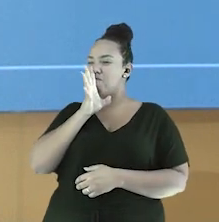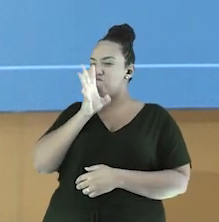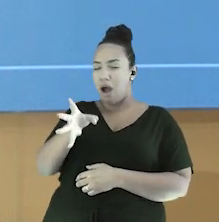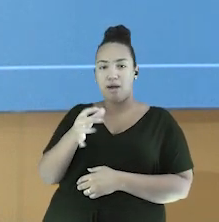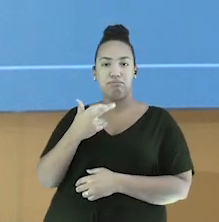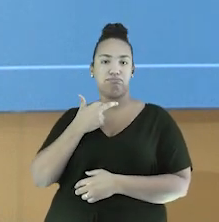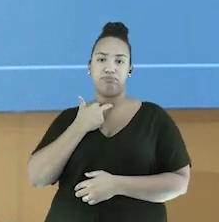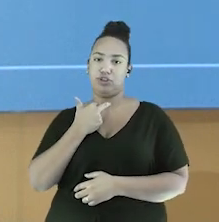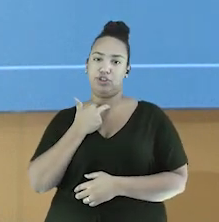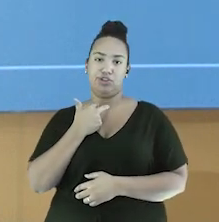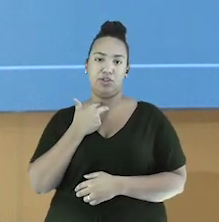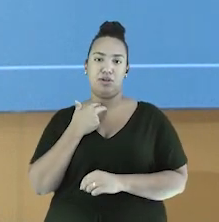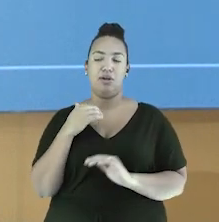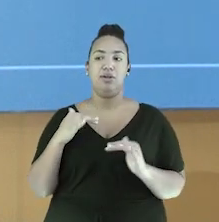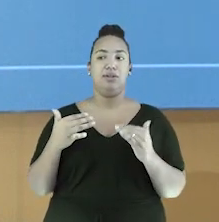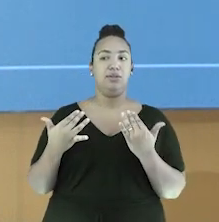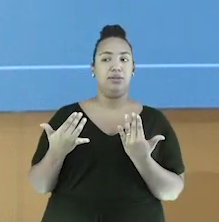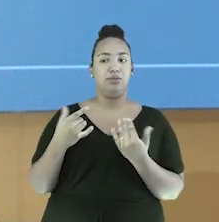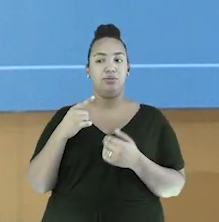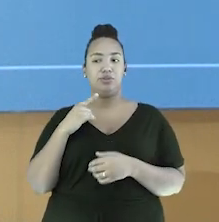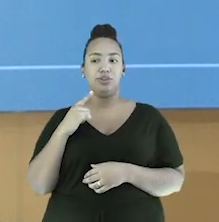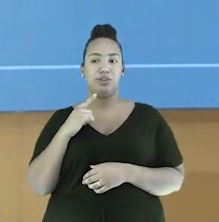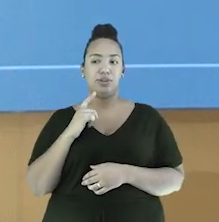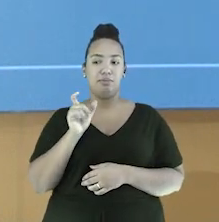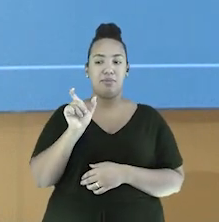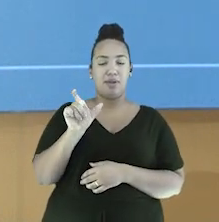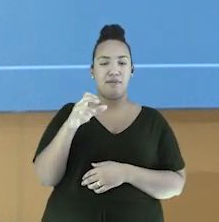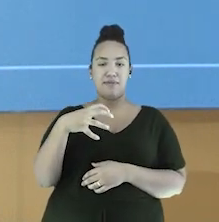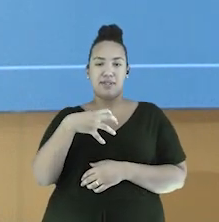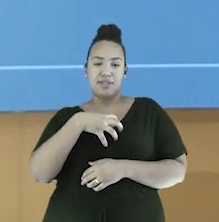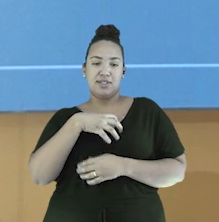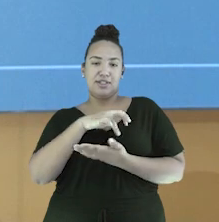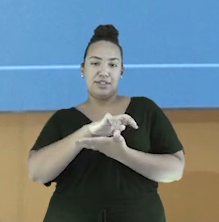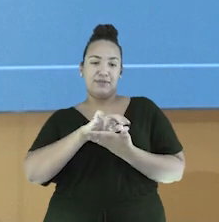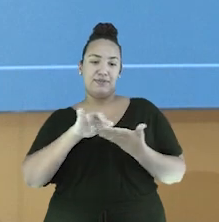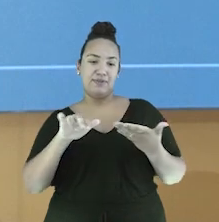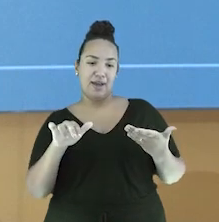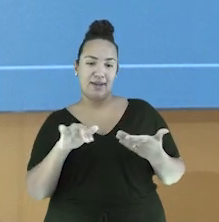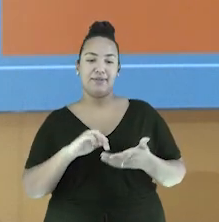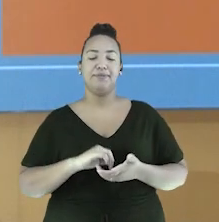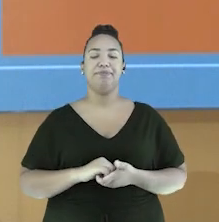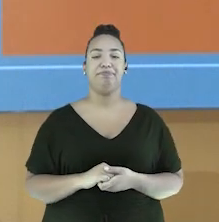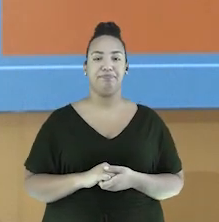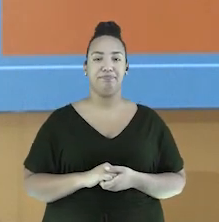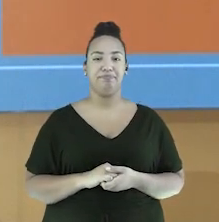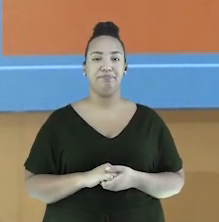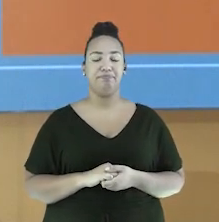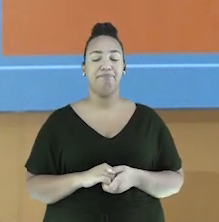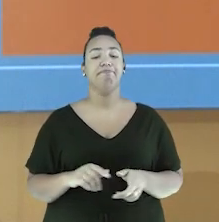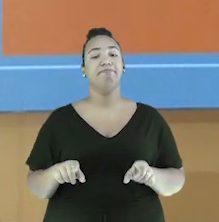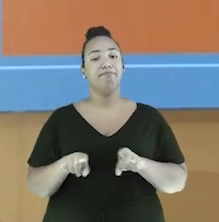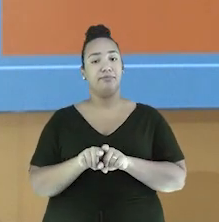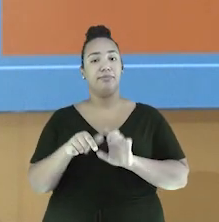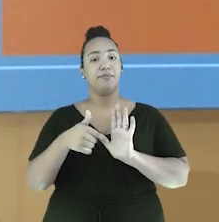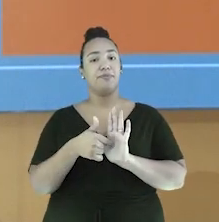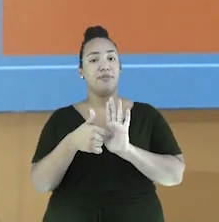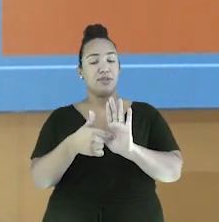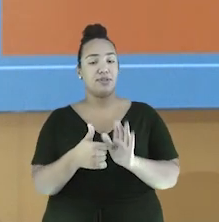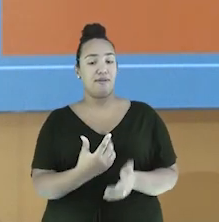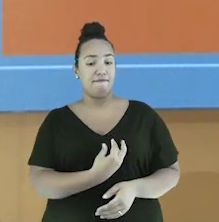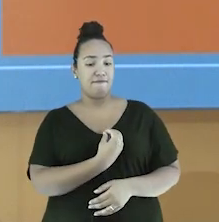Então, eles utilizavam essas artimanhas para mascarar o discurso. Retratação do modo de vida.